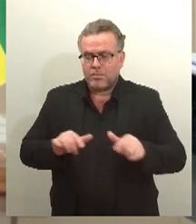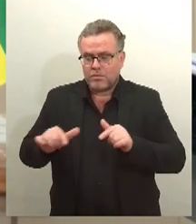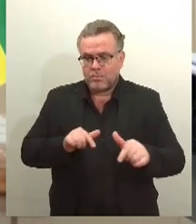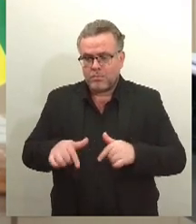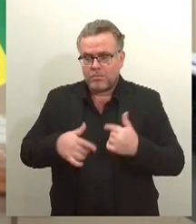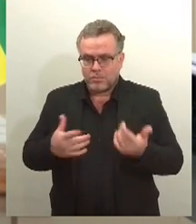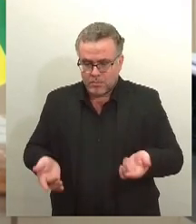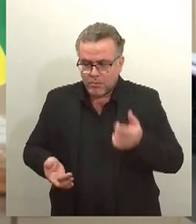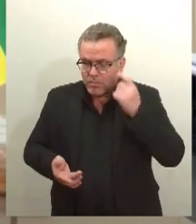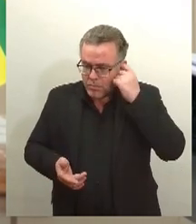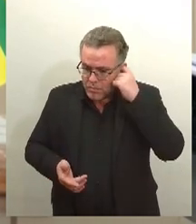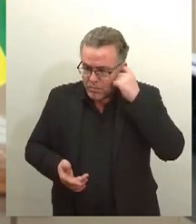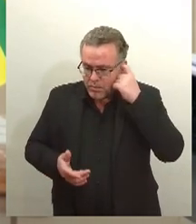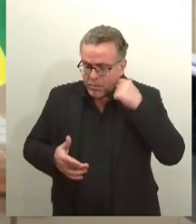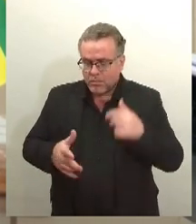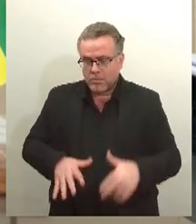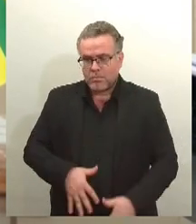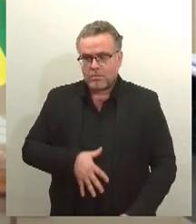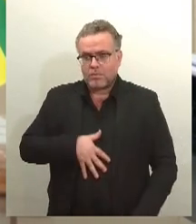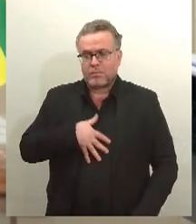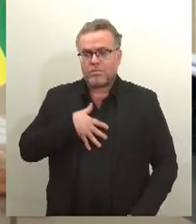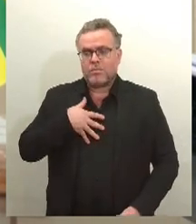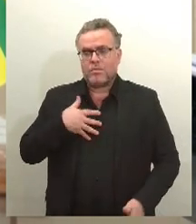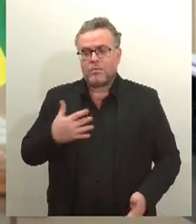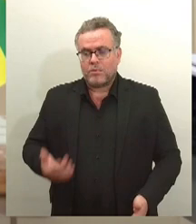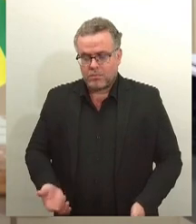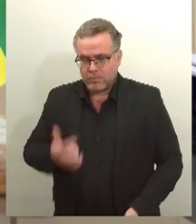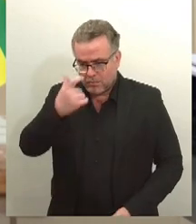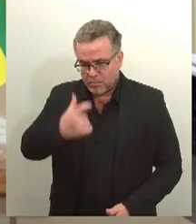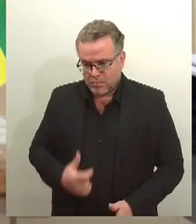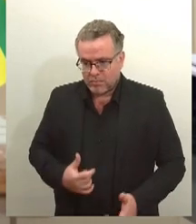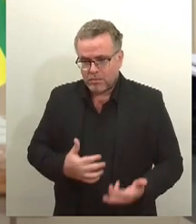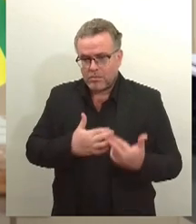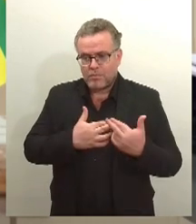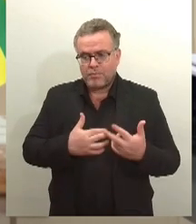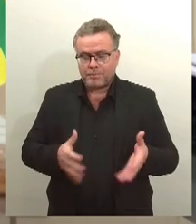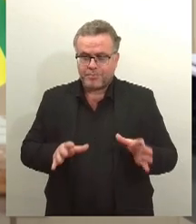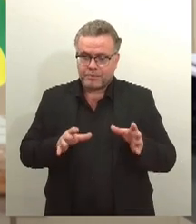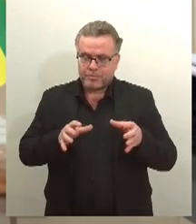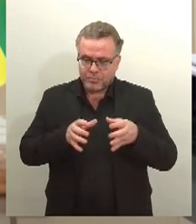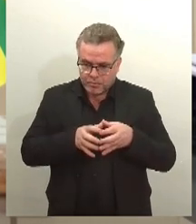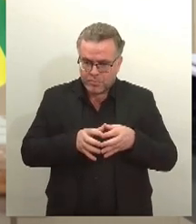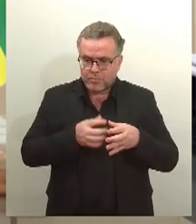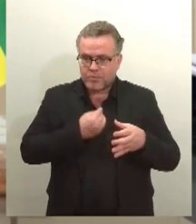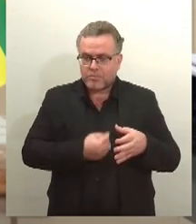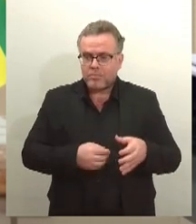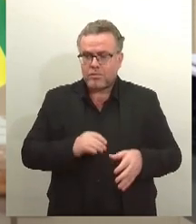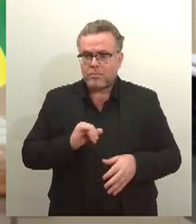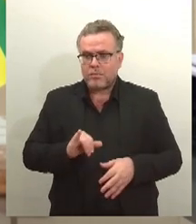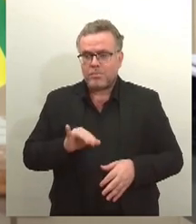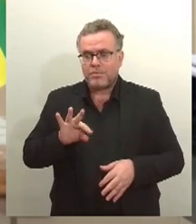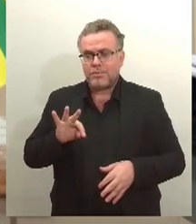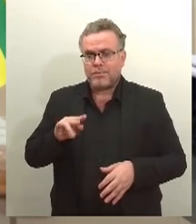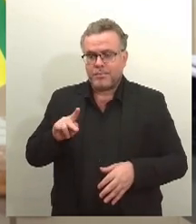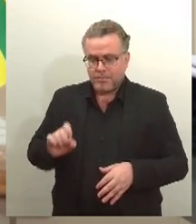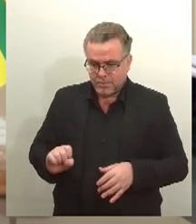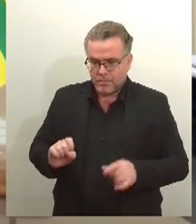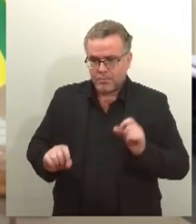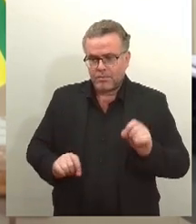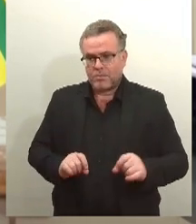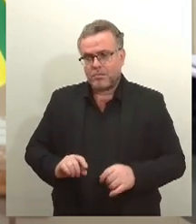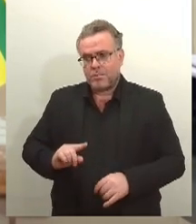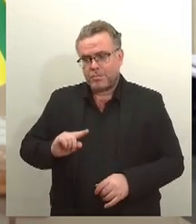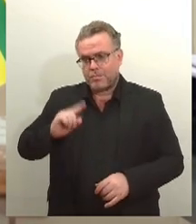grande satisfação que o ITPS, de forma pioneira mais uma vez, é o primeiro instituto, é o primeiro